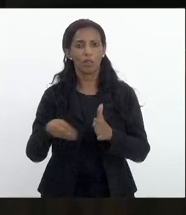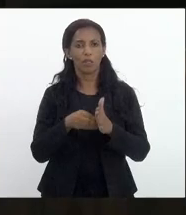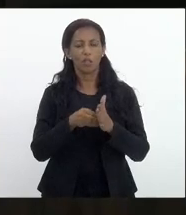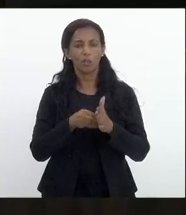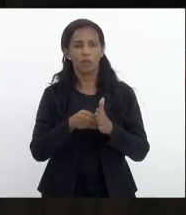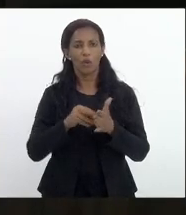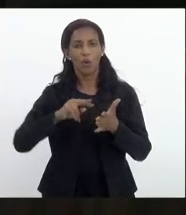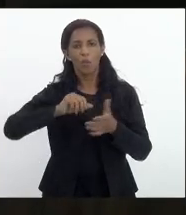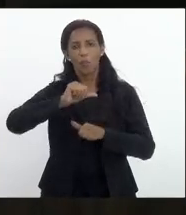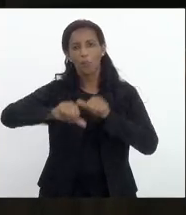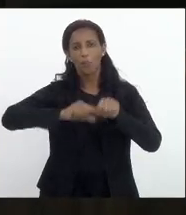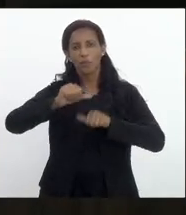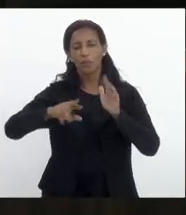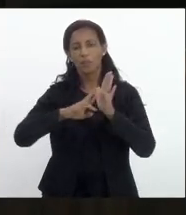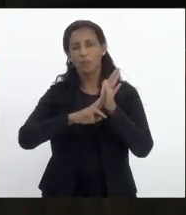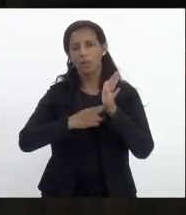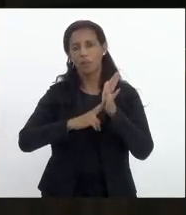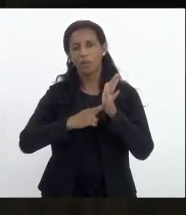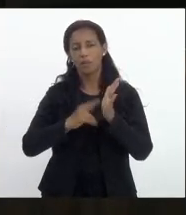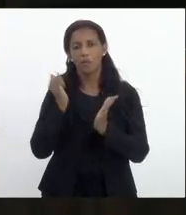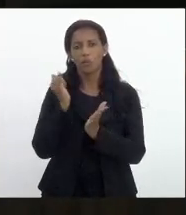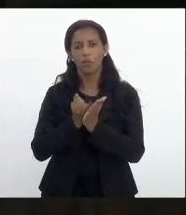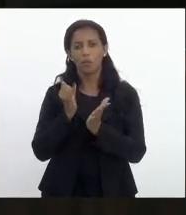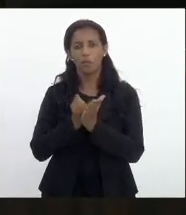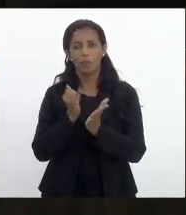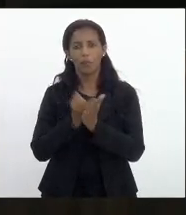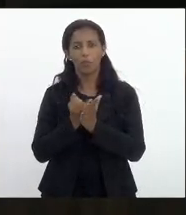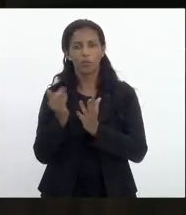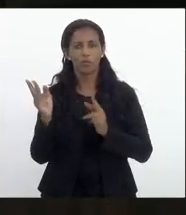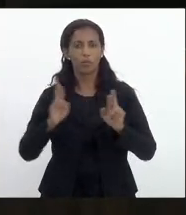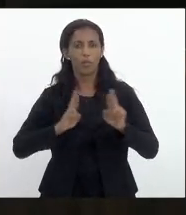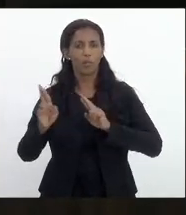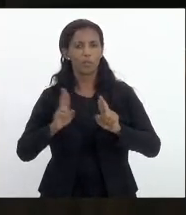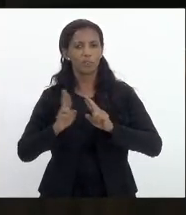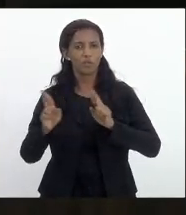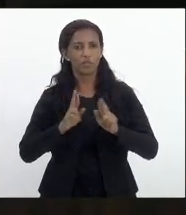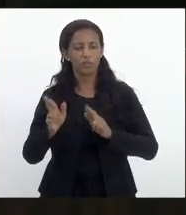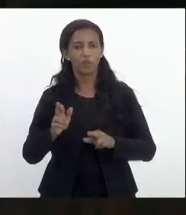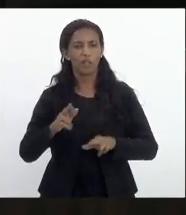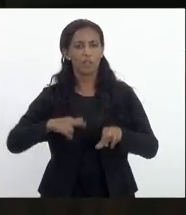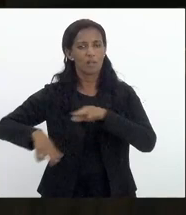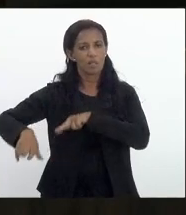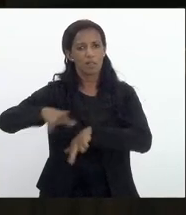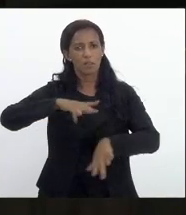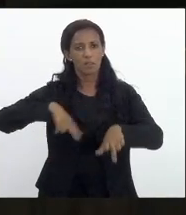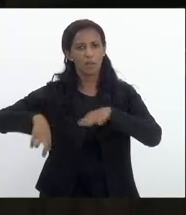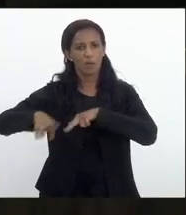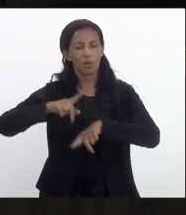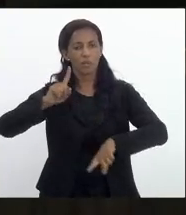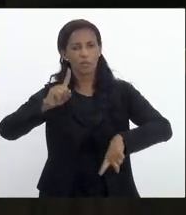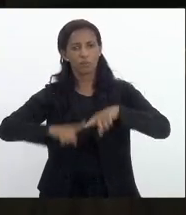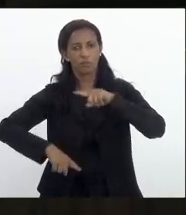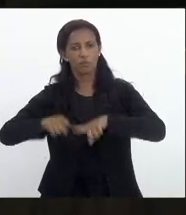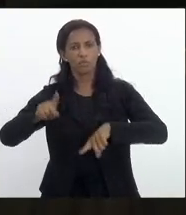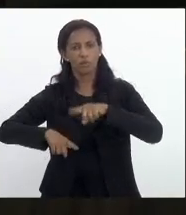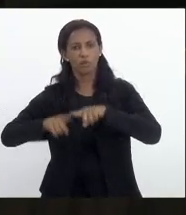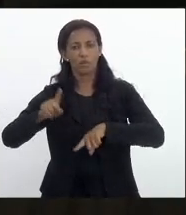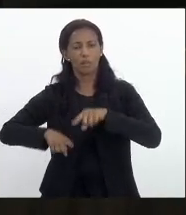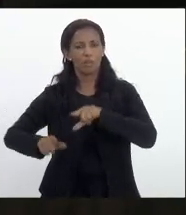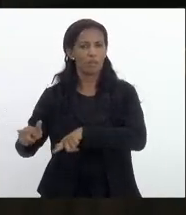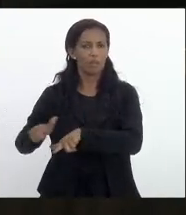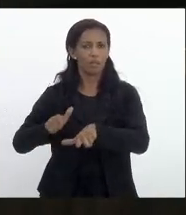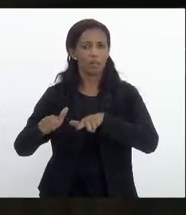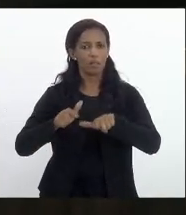alterações no regulamento do imposto sobre operações relativas à circulação de mercadorias e sobre prestação de